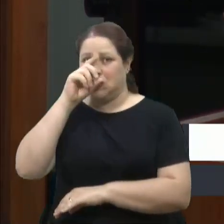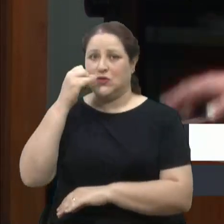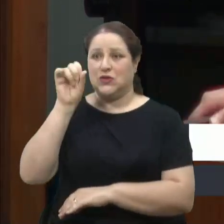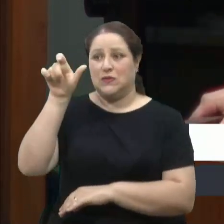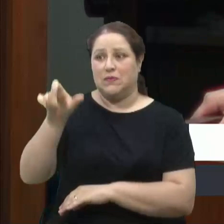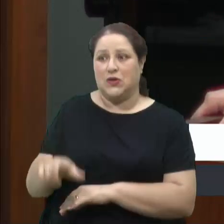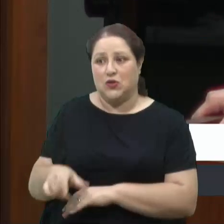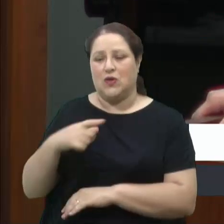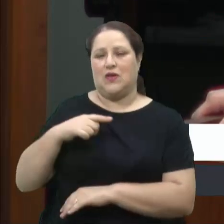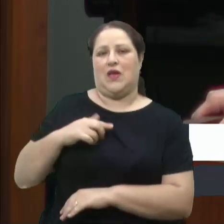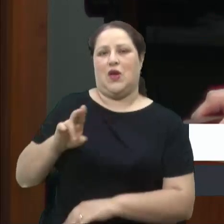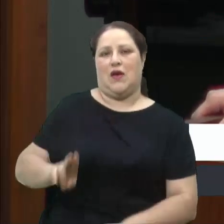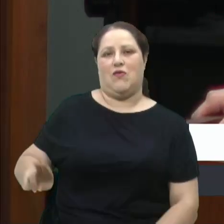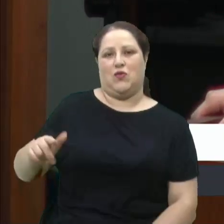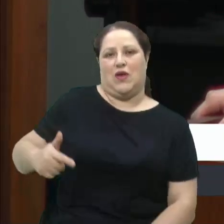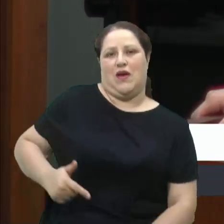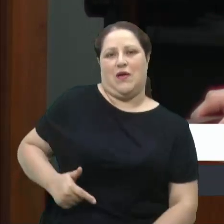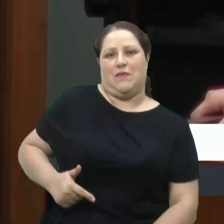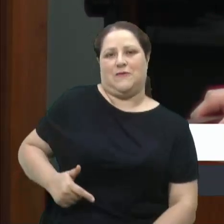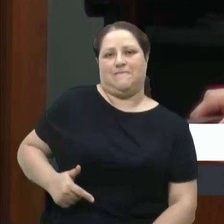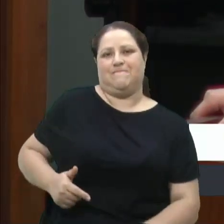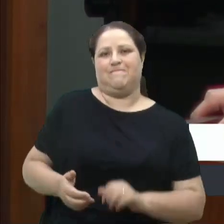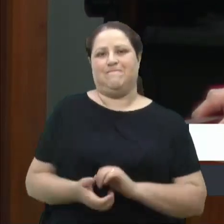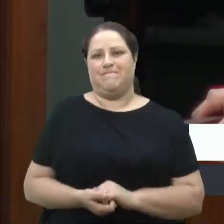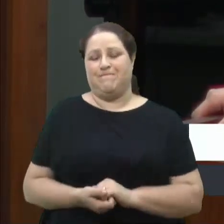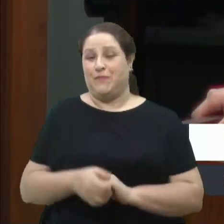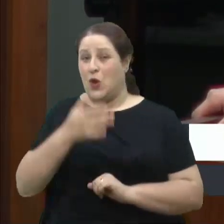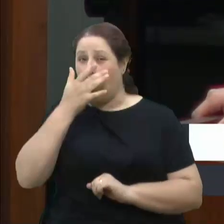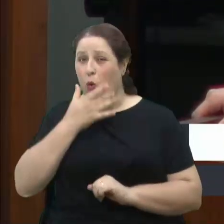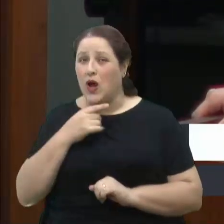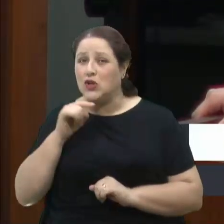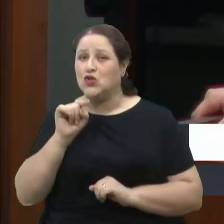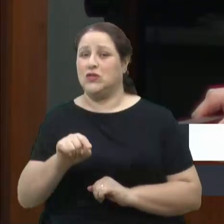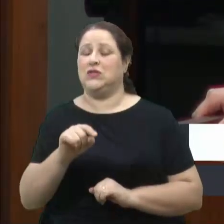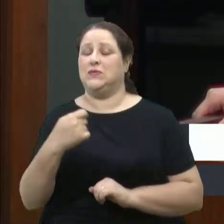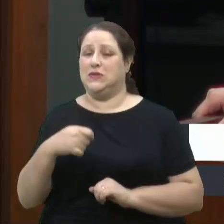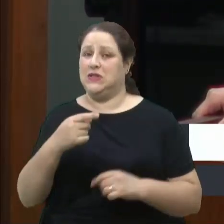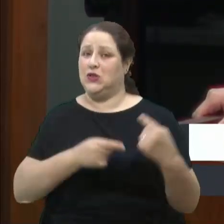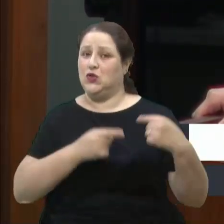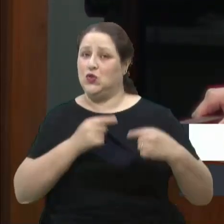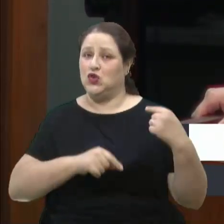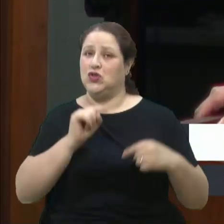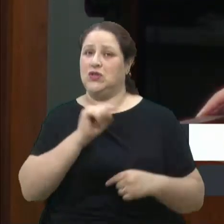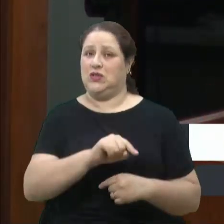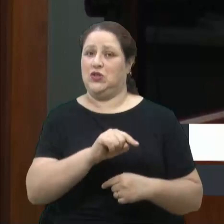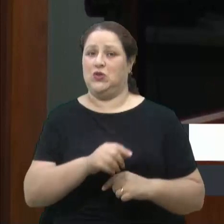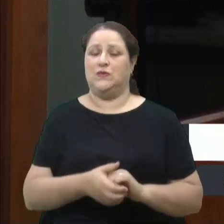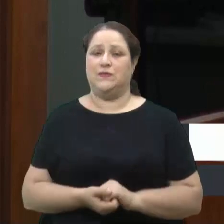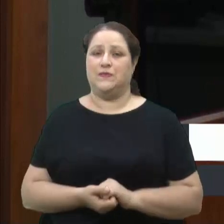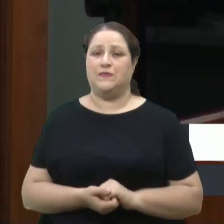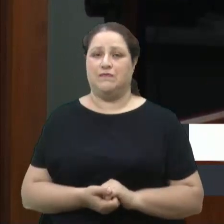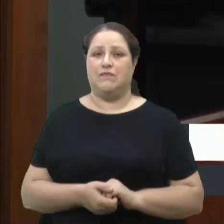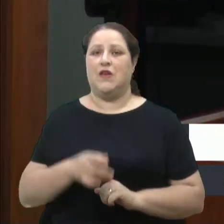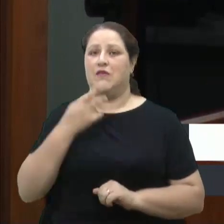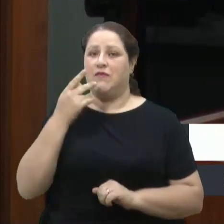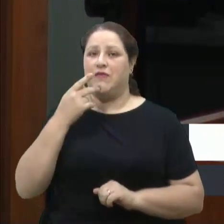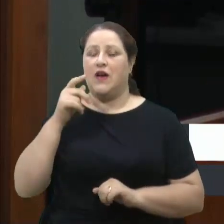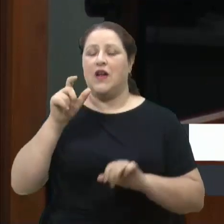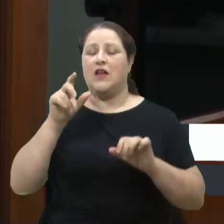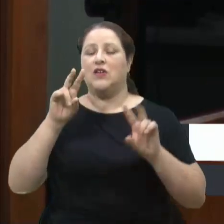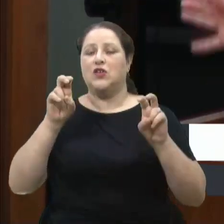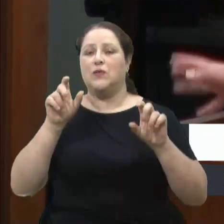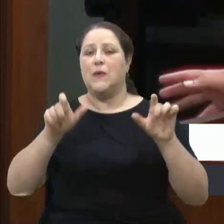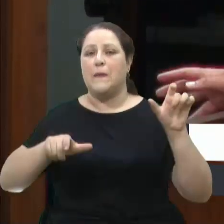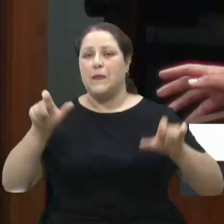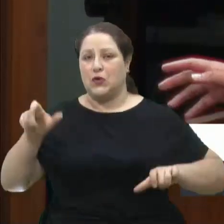arma no meio. E eu acho que é por aí que a gente deve discutir. E aqui, falando das pessoas que querem